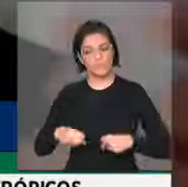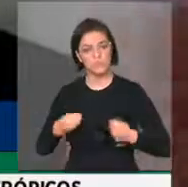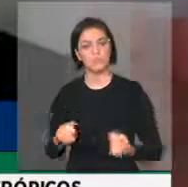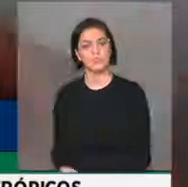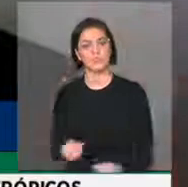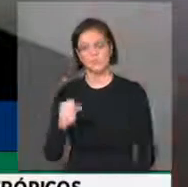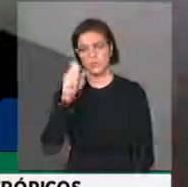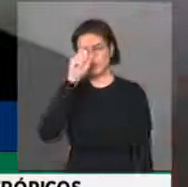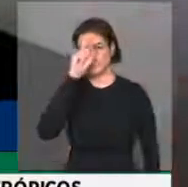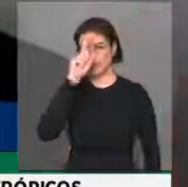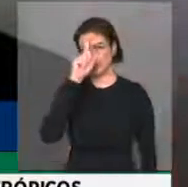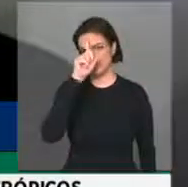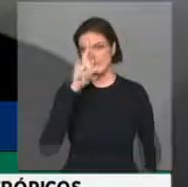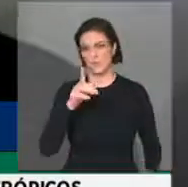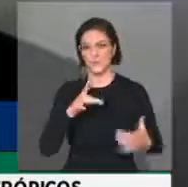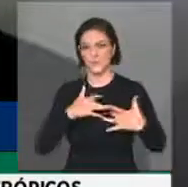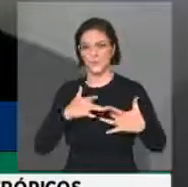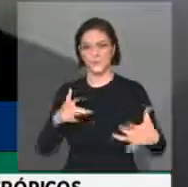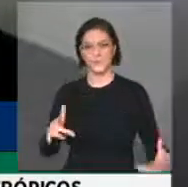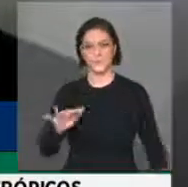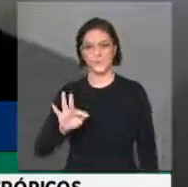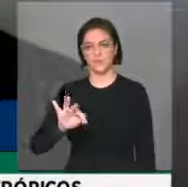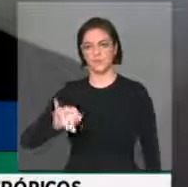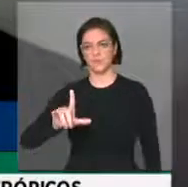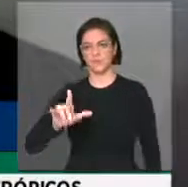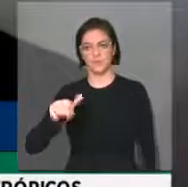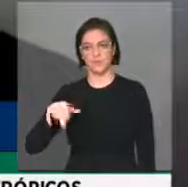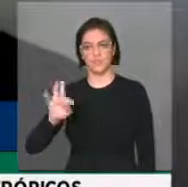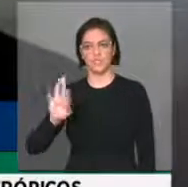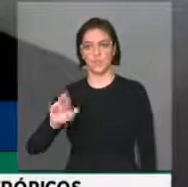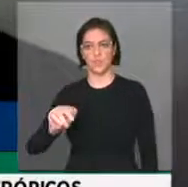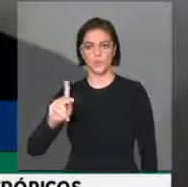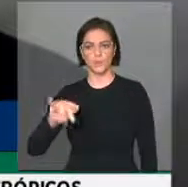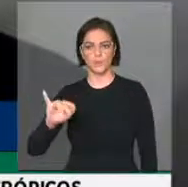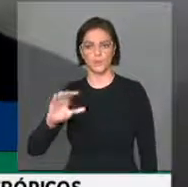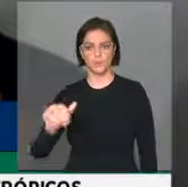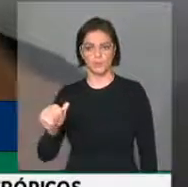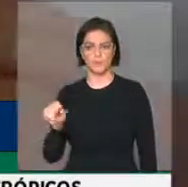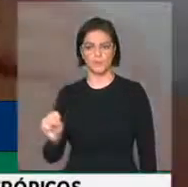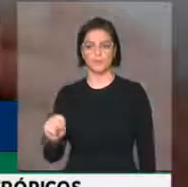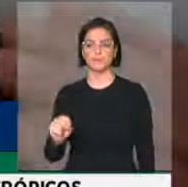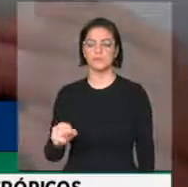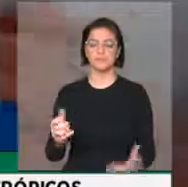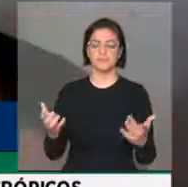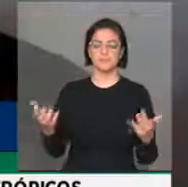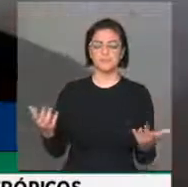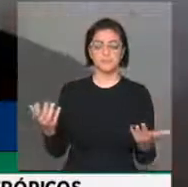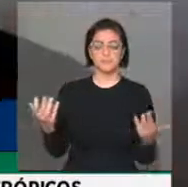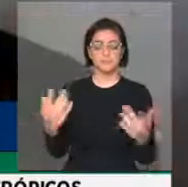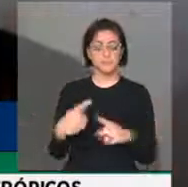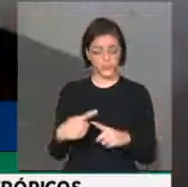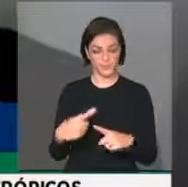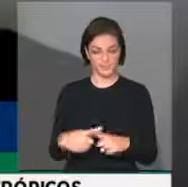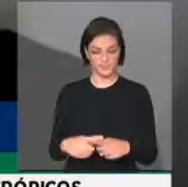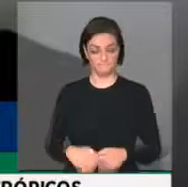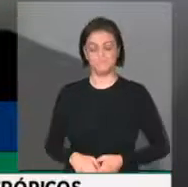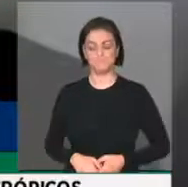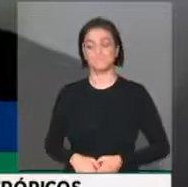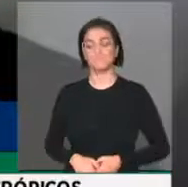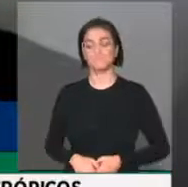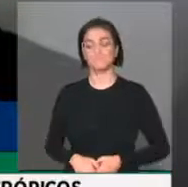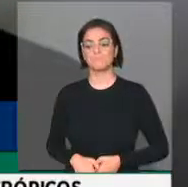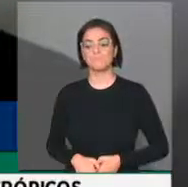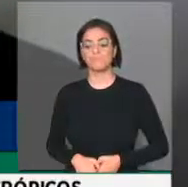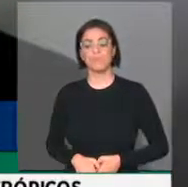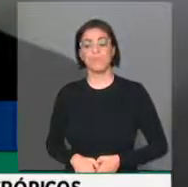instituições filantrópicas, na compreensão de que nós precisamos de fortalecer